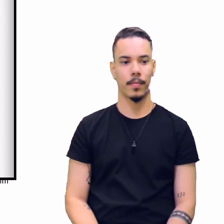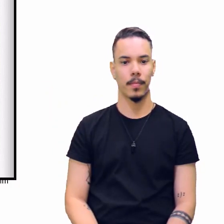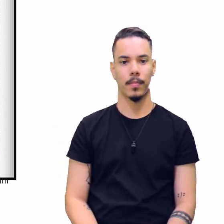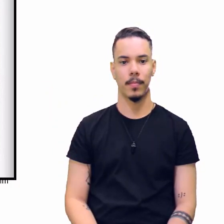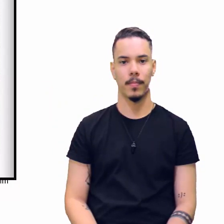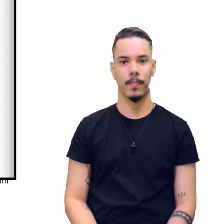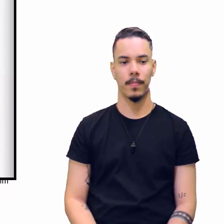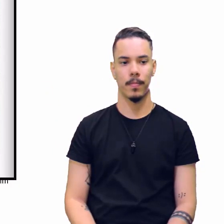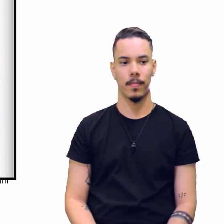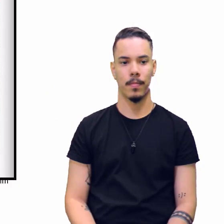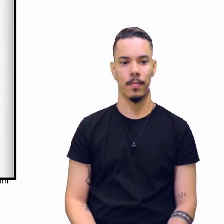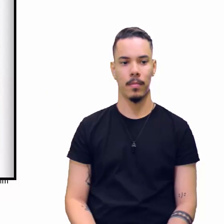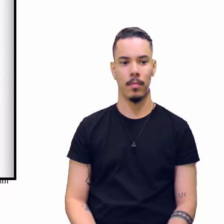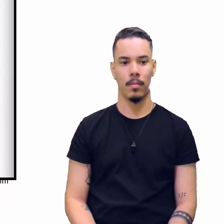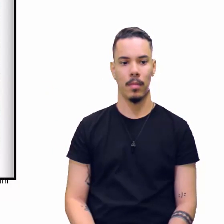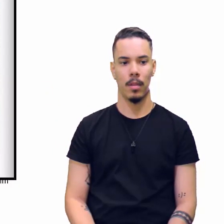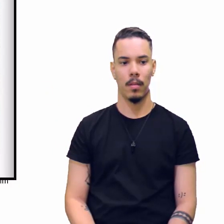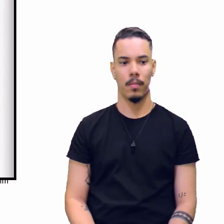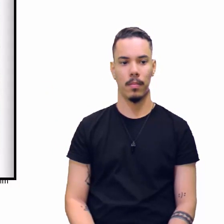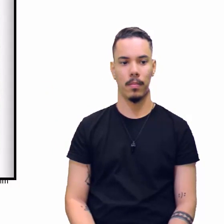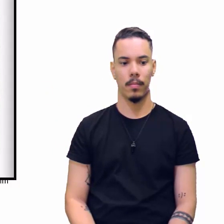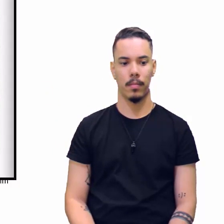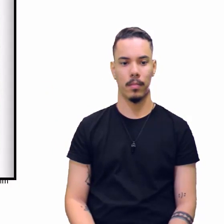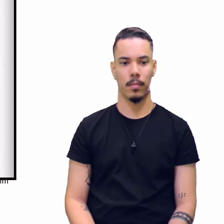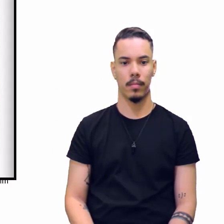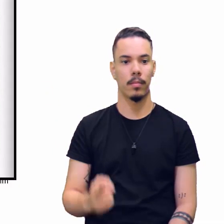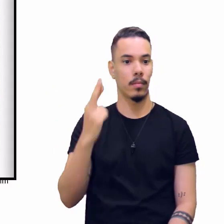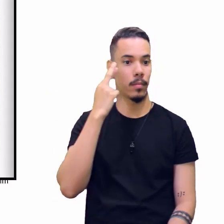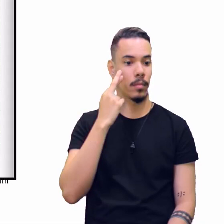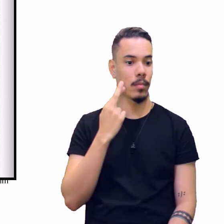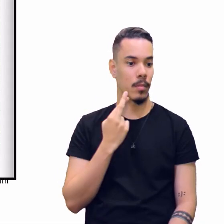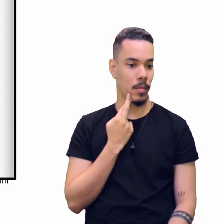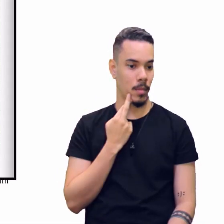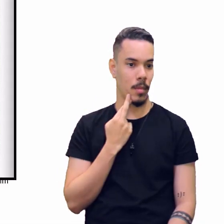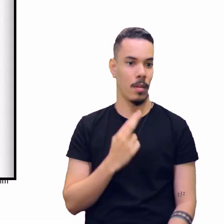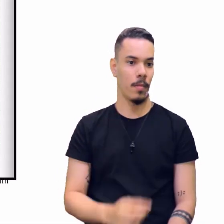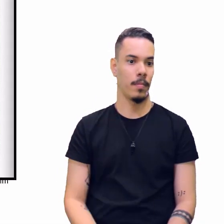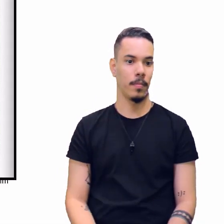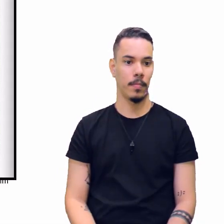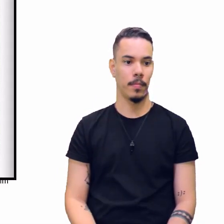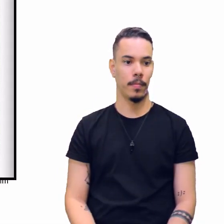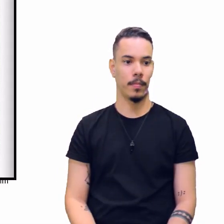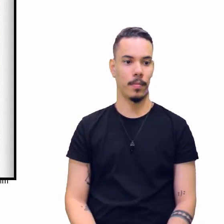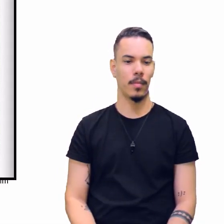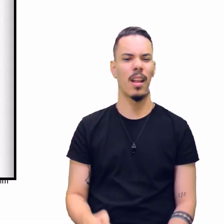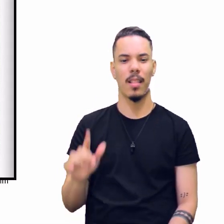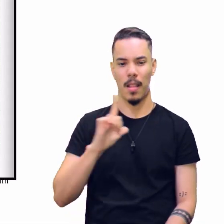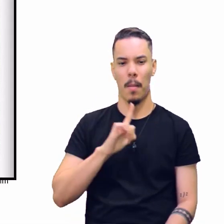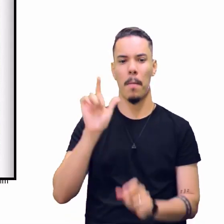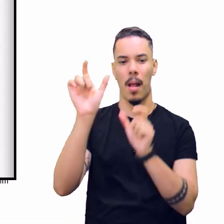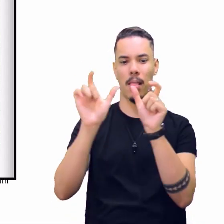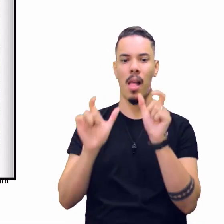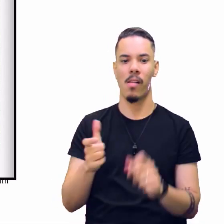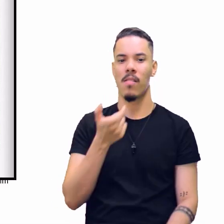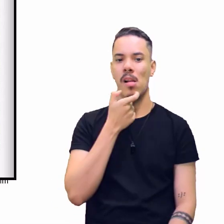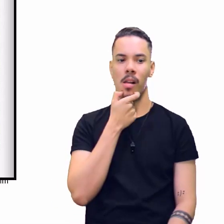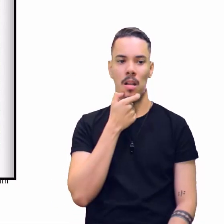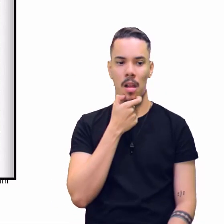Ó. Rondônia State. Aí tem mais umas outras palavras aí, tudo em inglês.